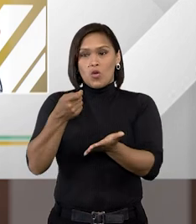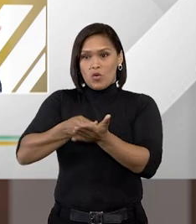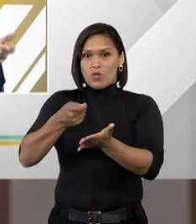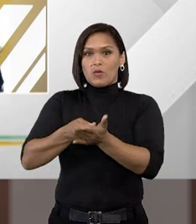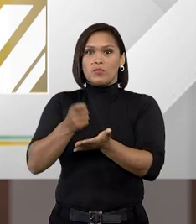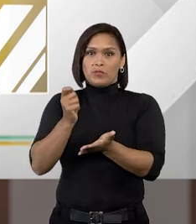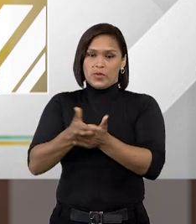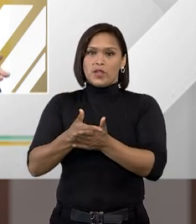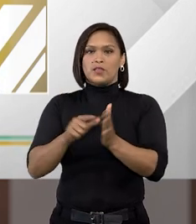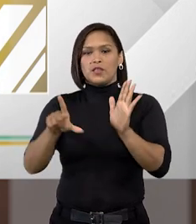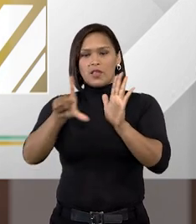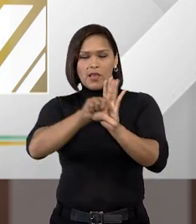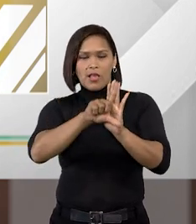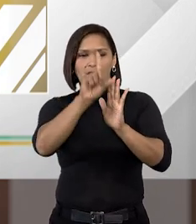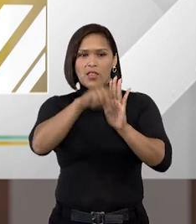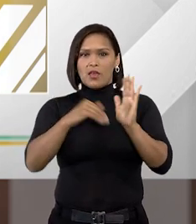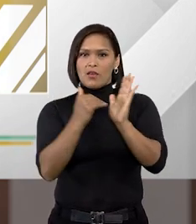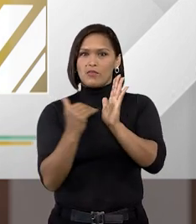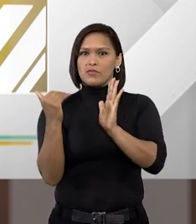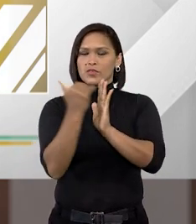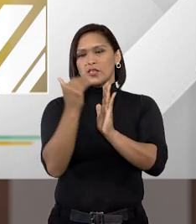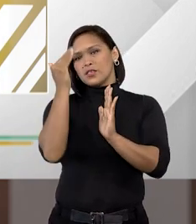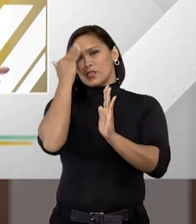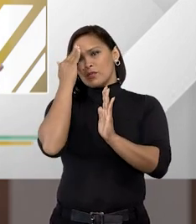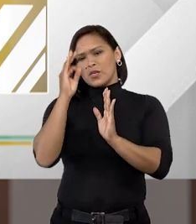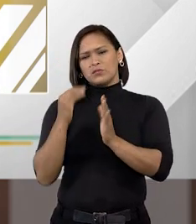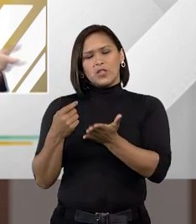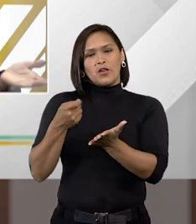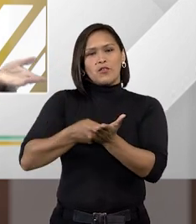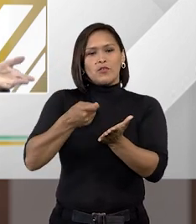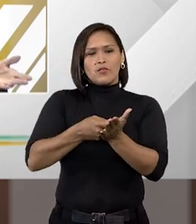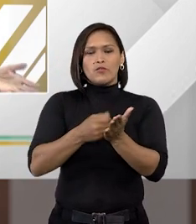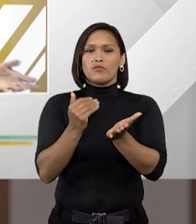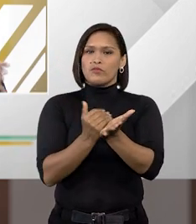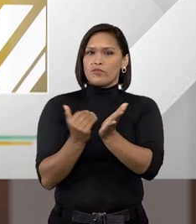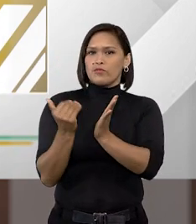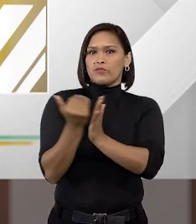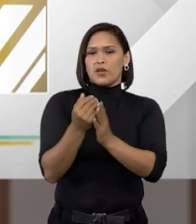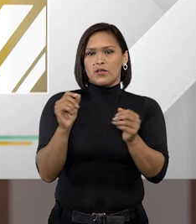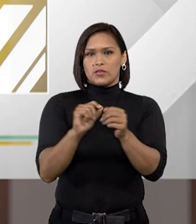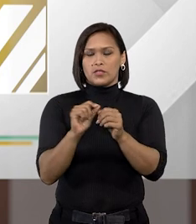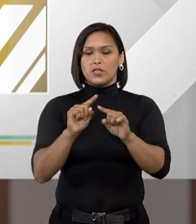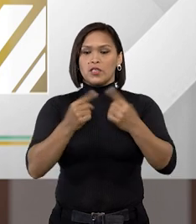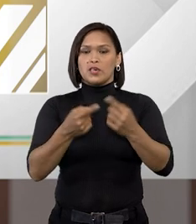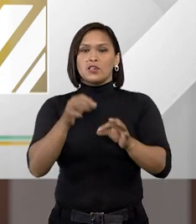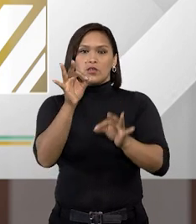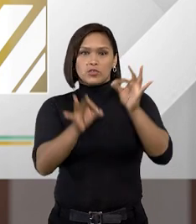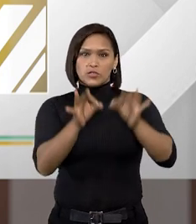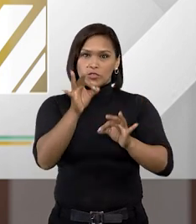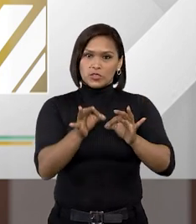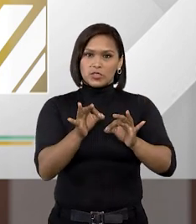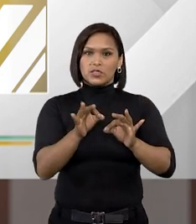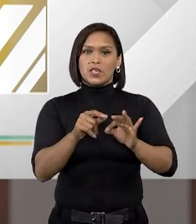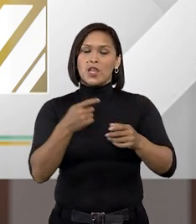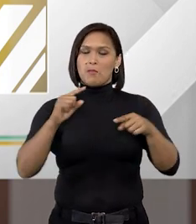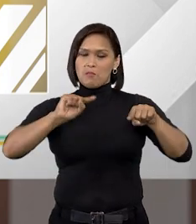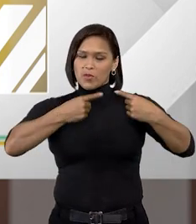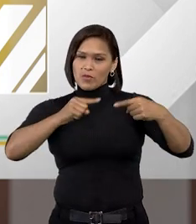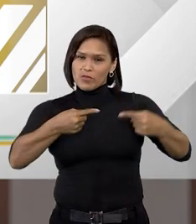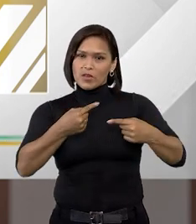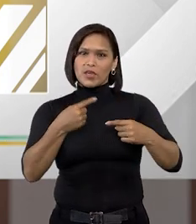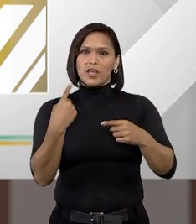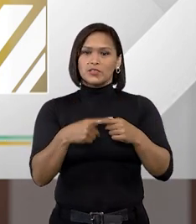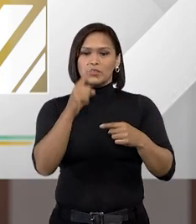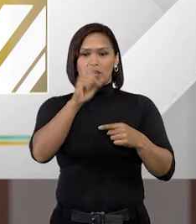e essa lei, a LEP, é tão avançada, sabemos que ela nem sempre é cumprida como vocês dois já mencionaram, e por isso o judiciário costuma ser muito provocado.